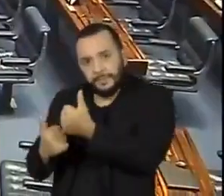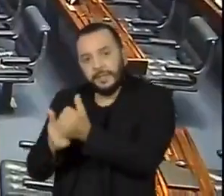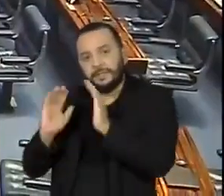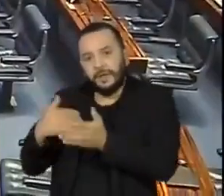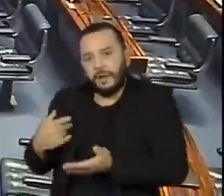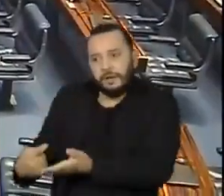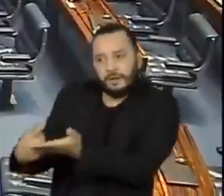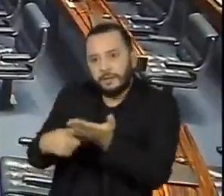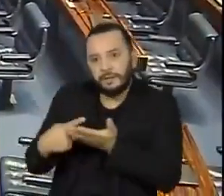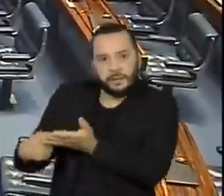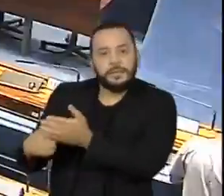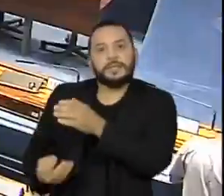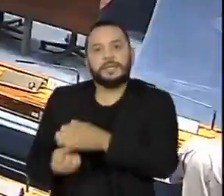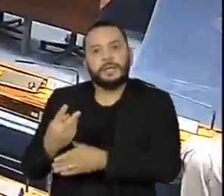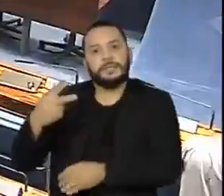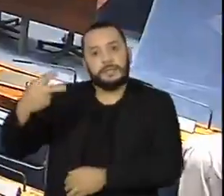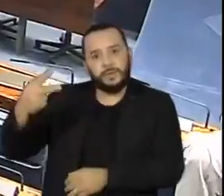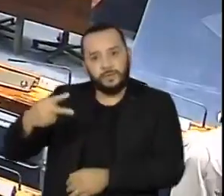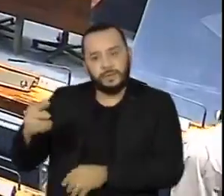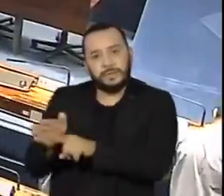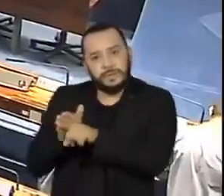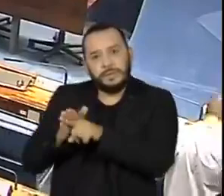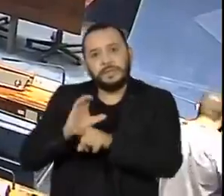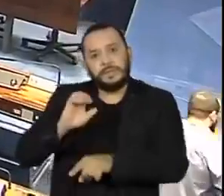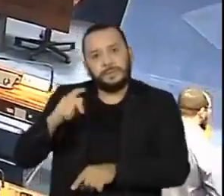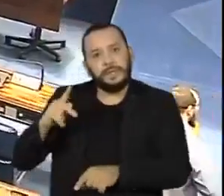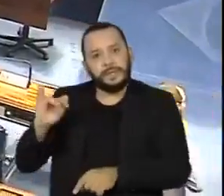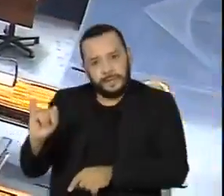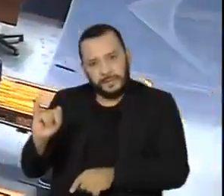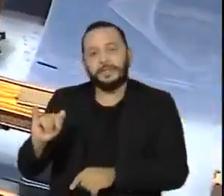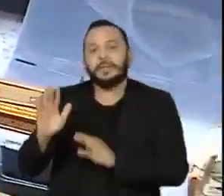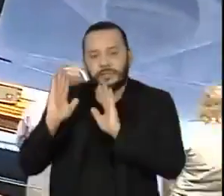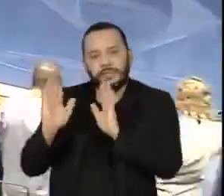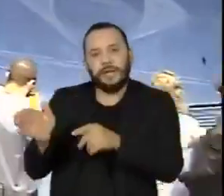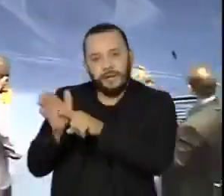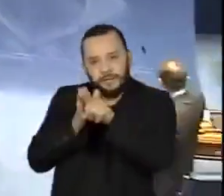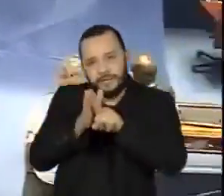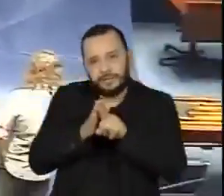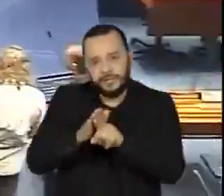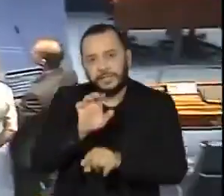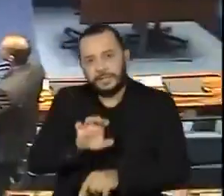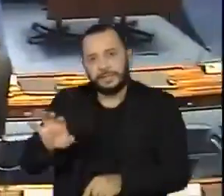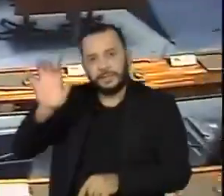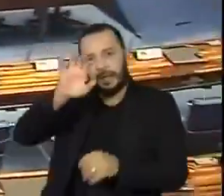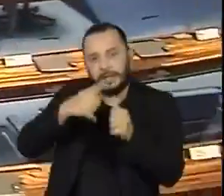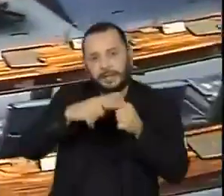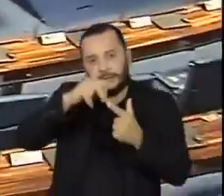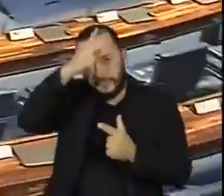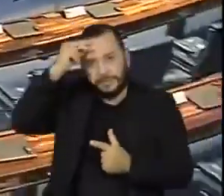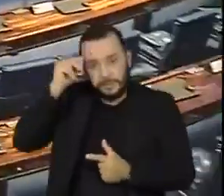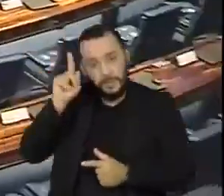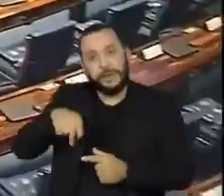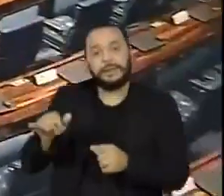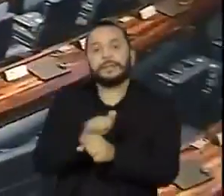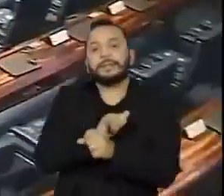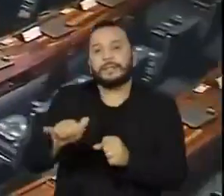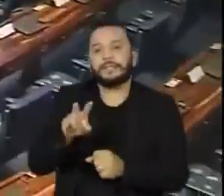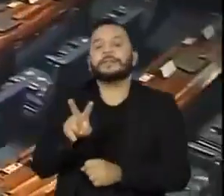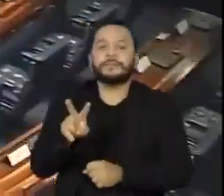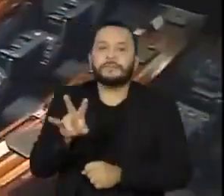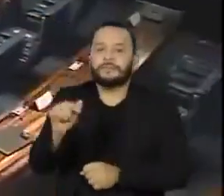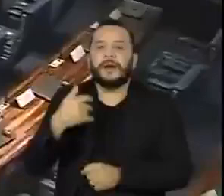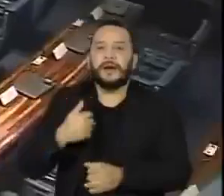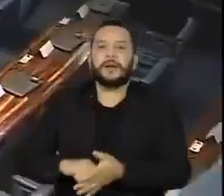a criação de uma segunda CPI que investigue a atuação de estados e municípios. Essa estratégia, entretanto, deve sofrer